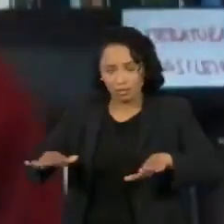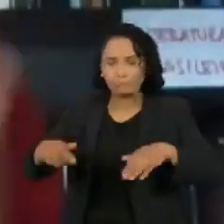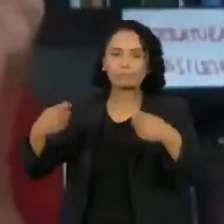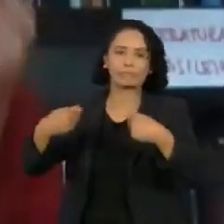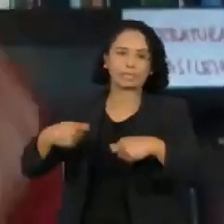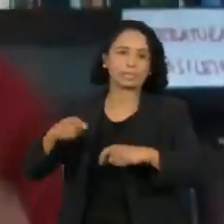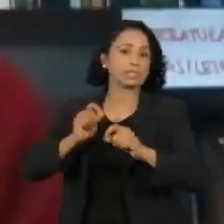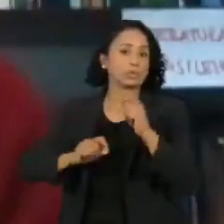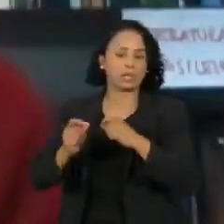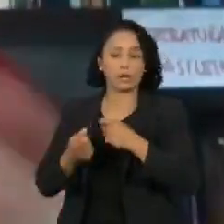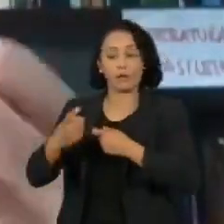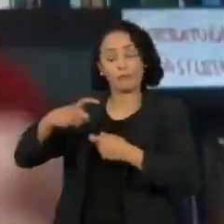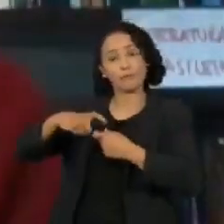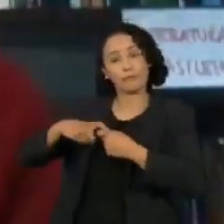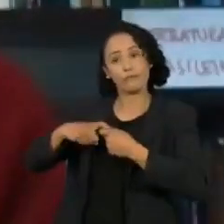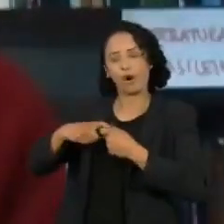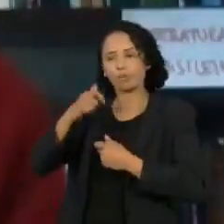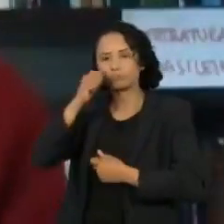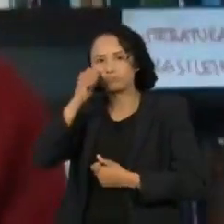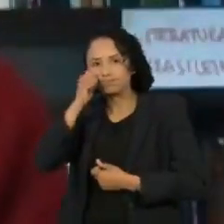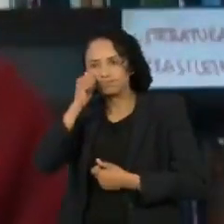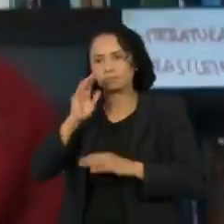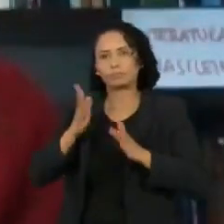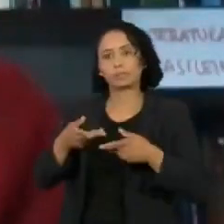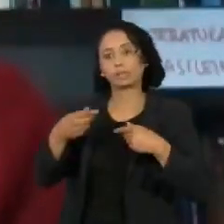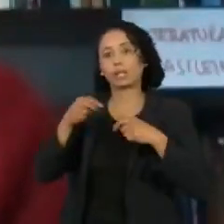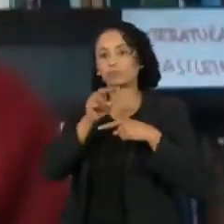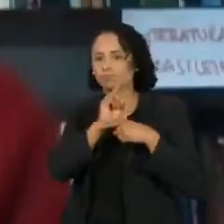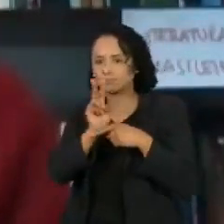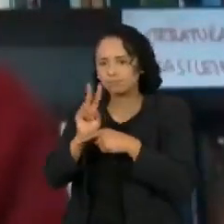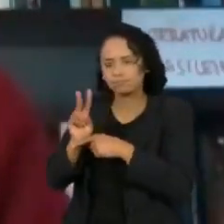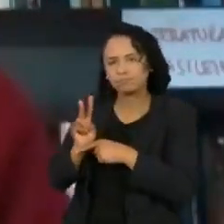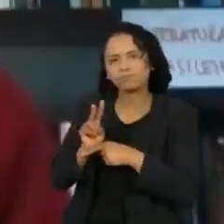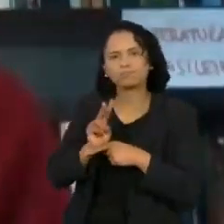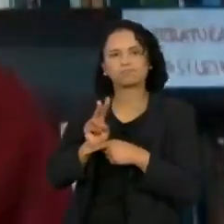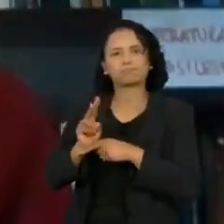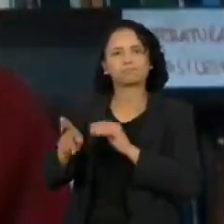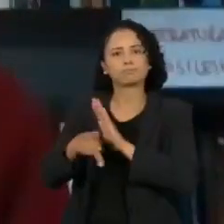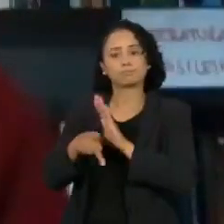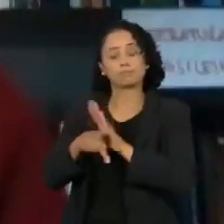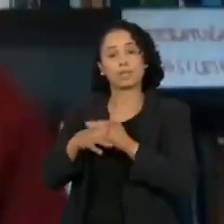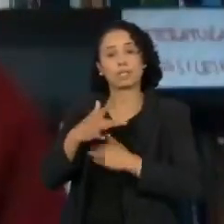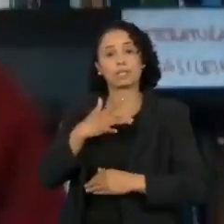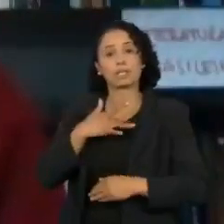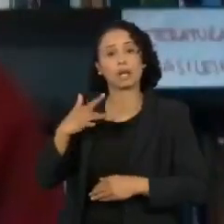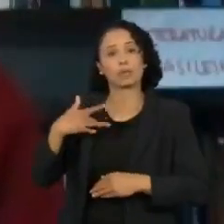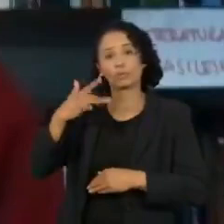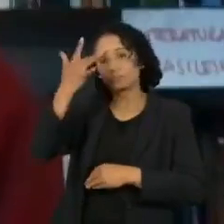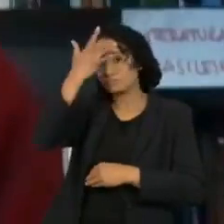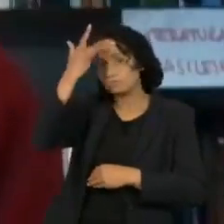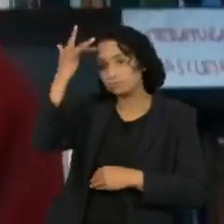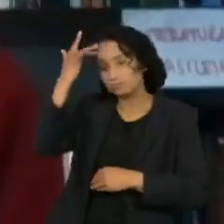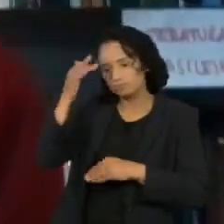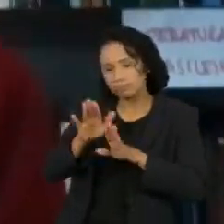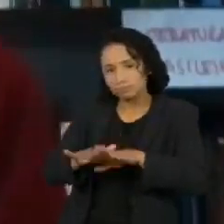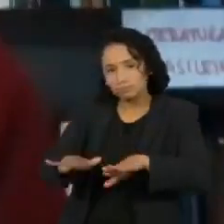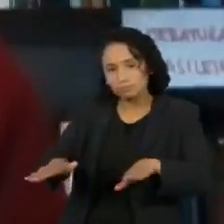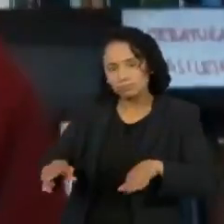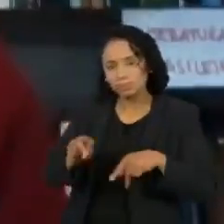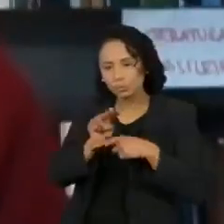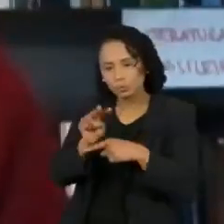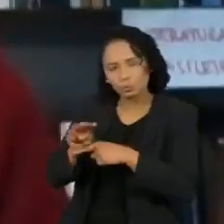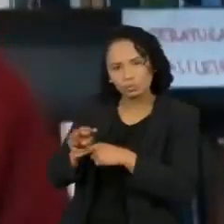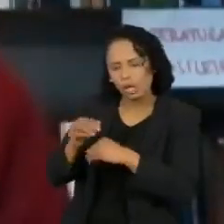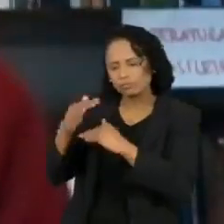ser um retorno muito cuidadoso, olhando muito para a questão da saúde mental dessas crianças e do